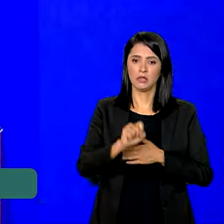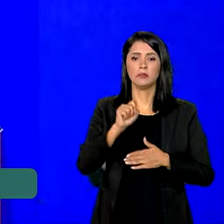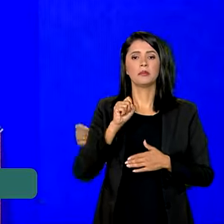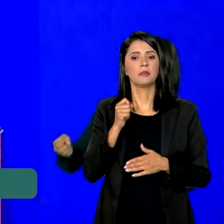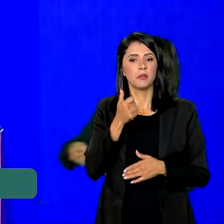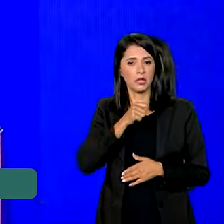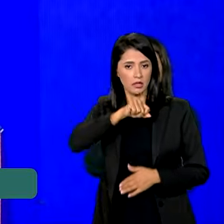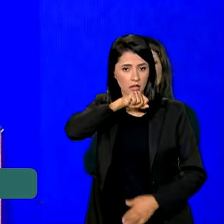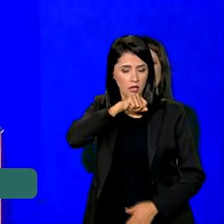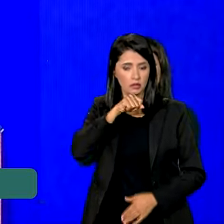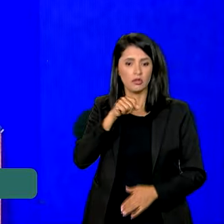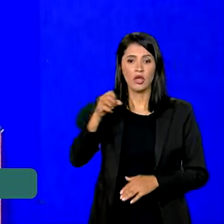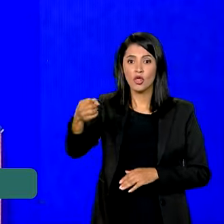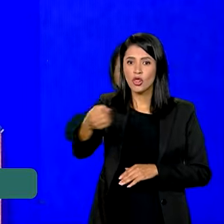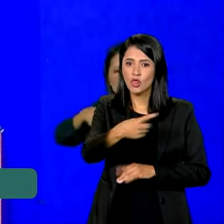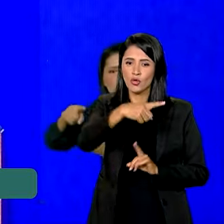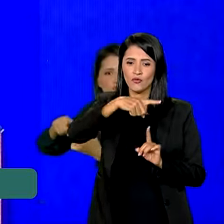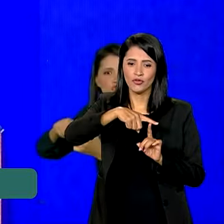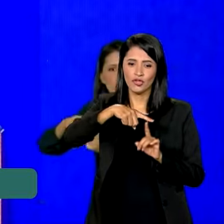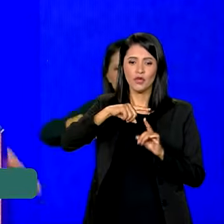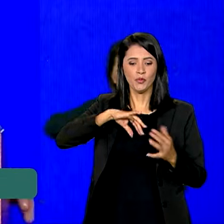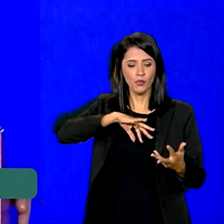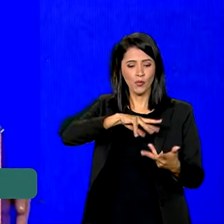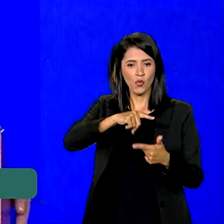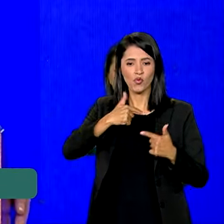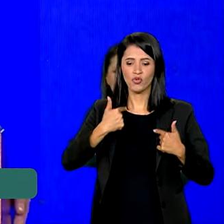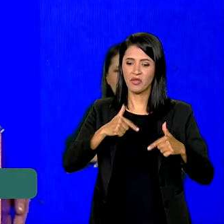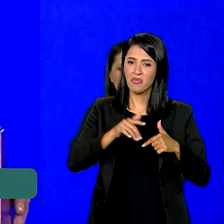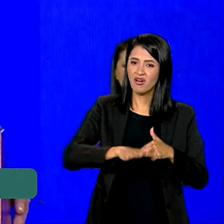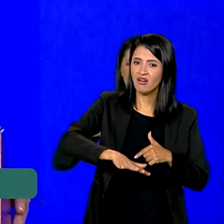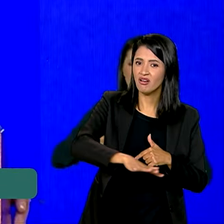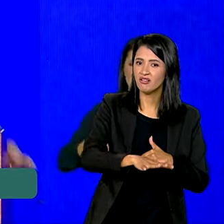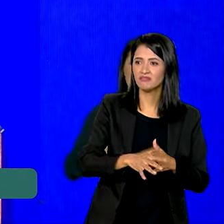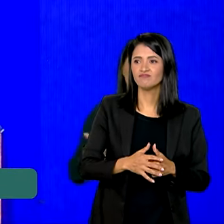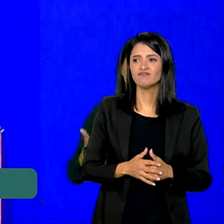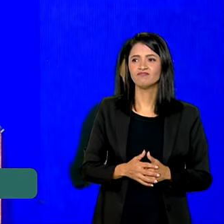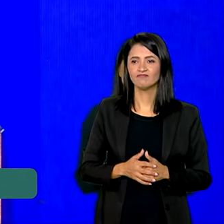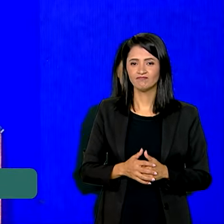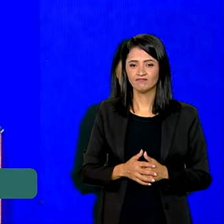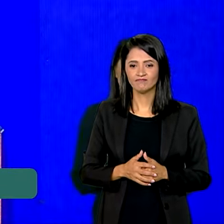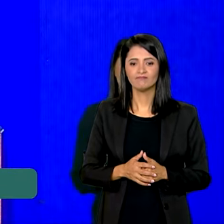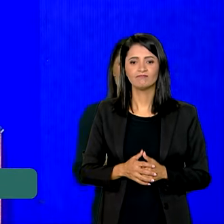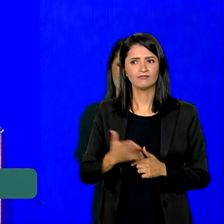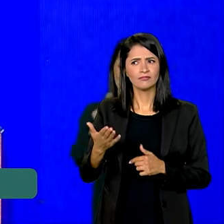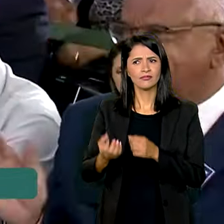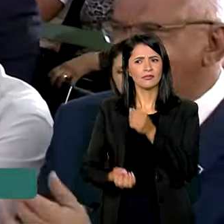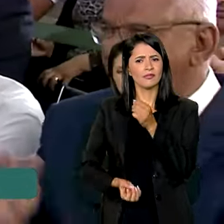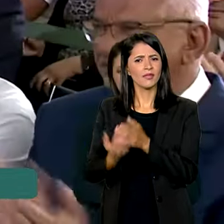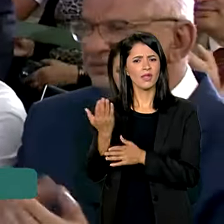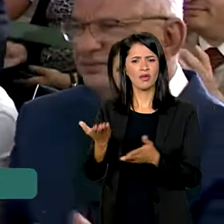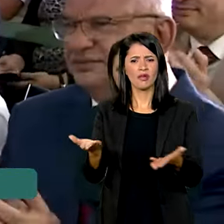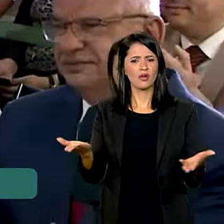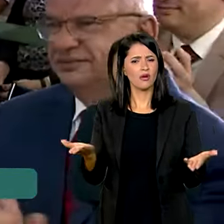nova modalidade no mundo do trabalho que acabaram de criar.